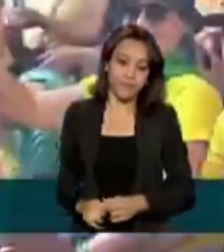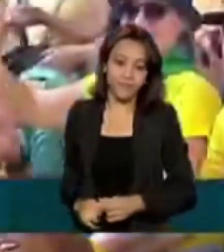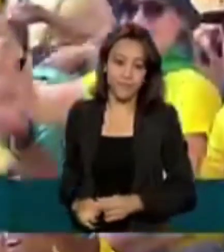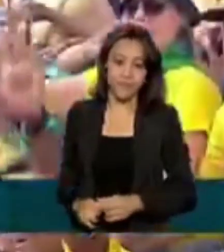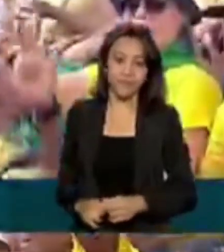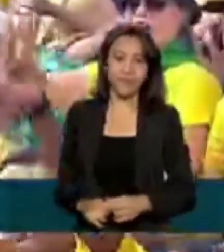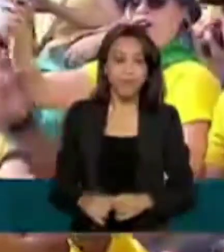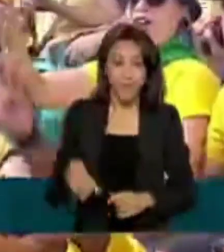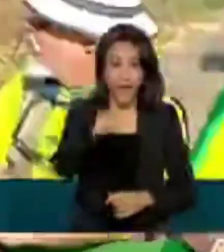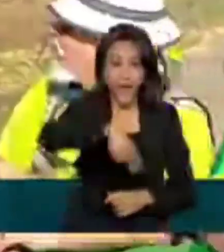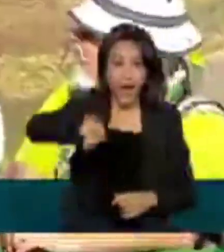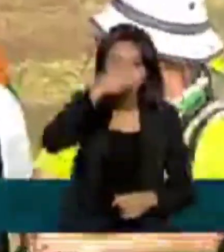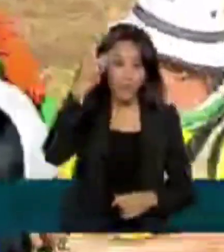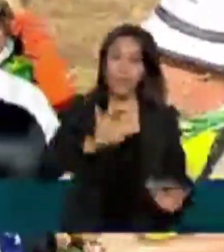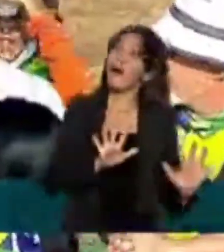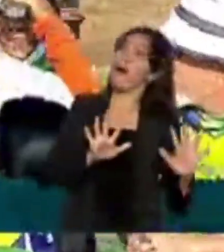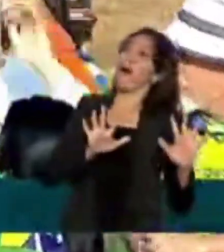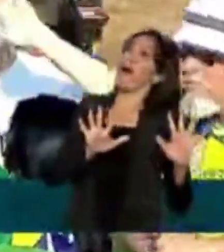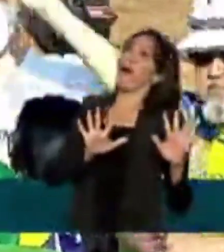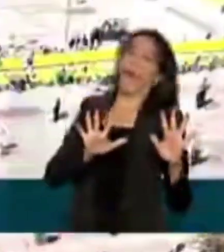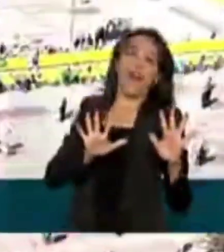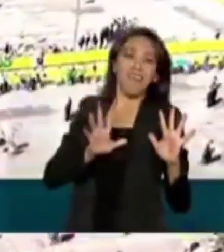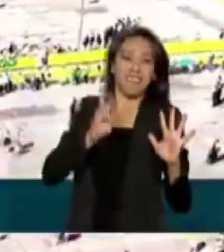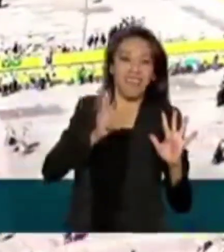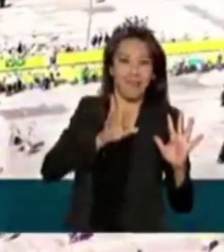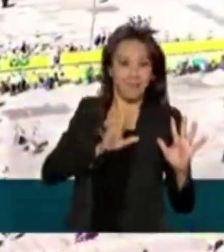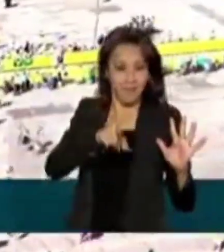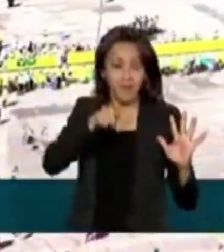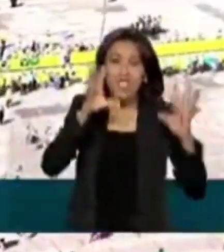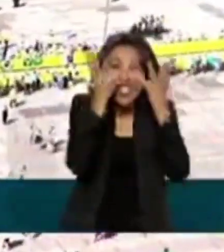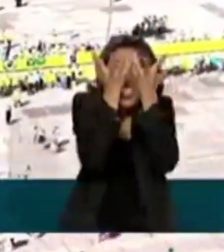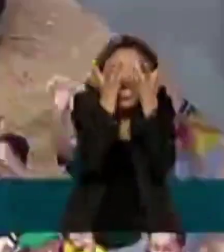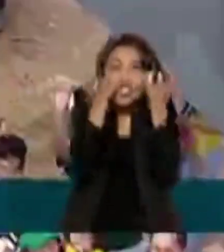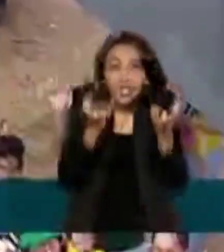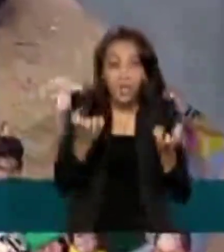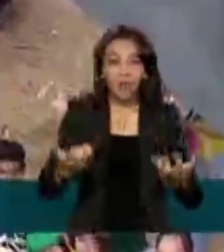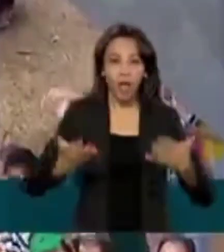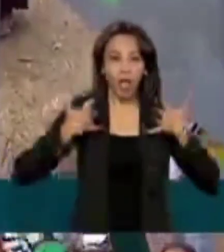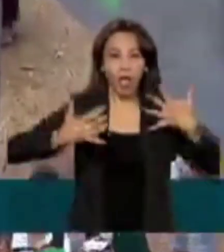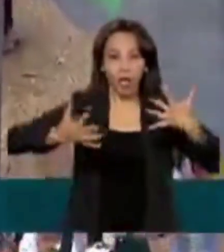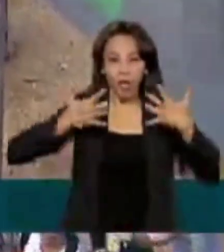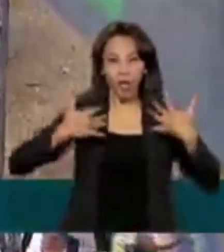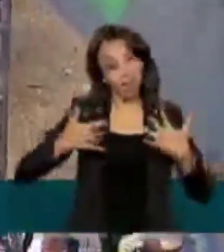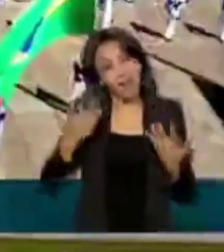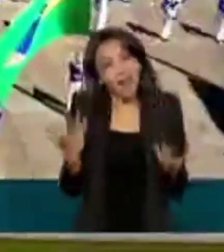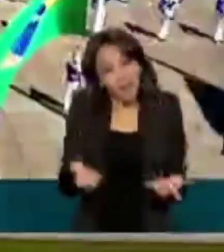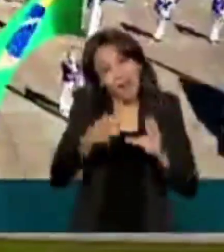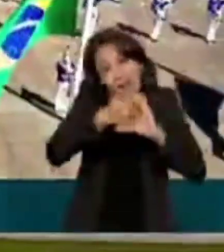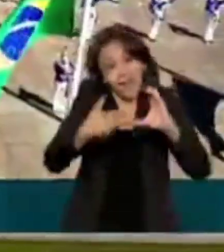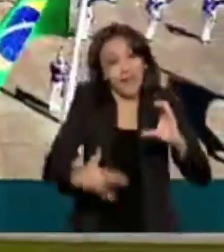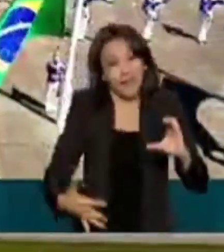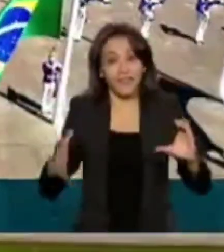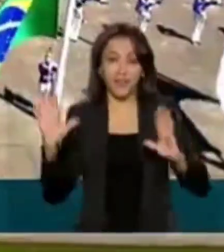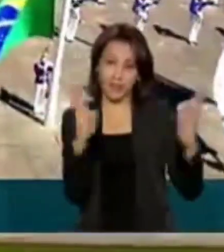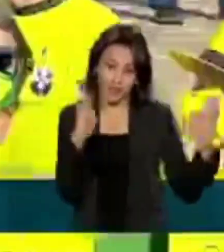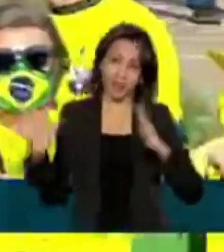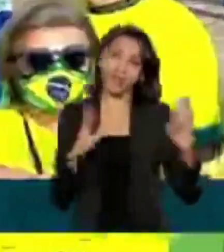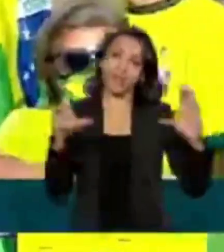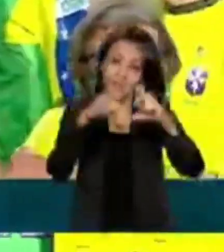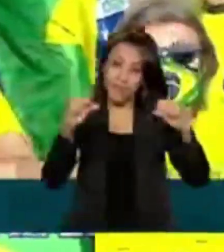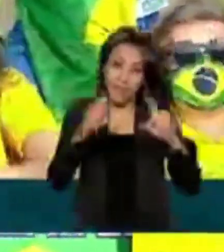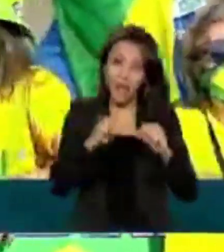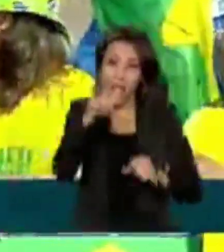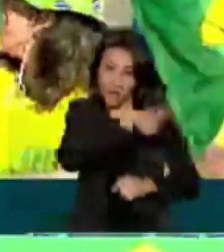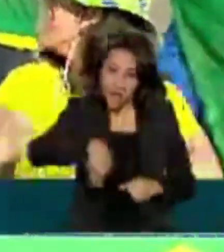Com o público cativo fiel, nem o clima seco e quente característico dessa época do ano em Brasília costuma